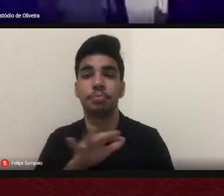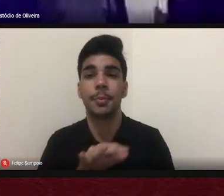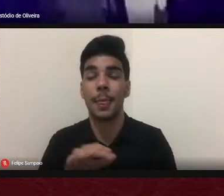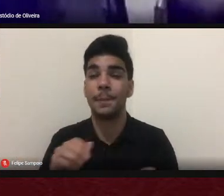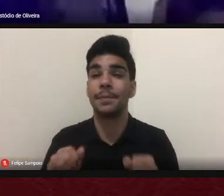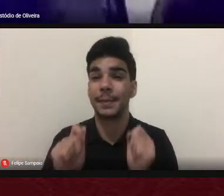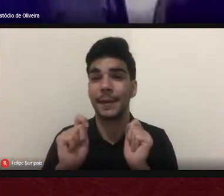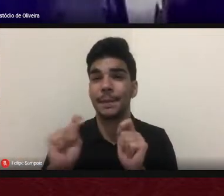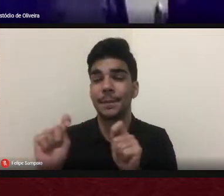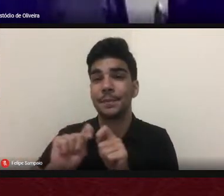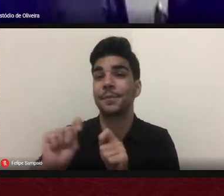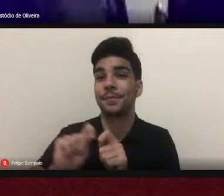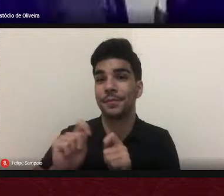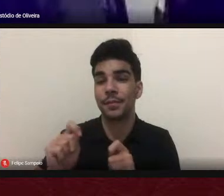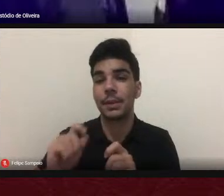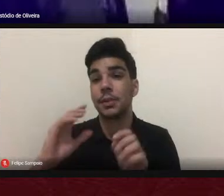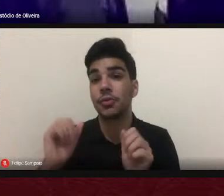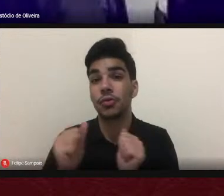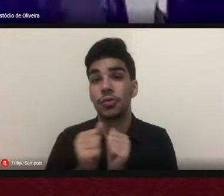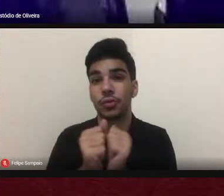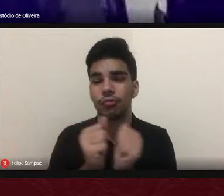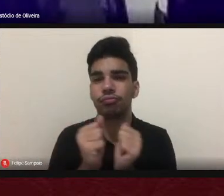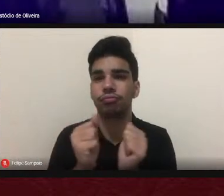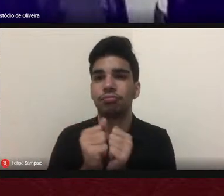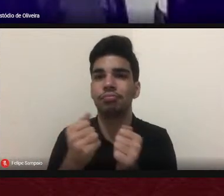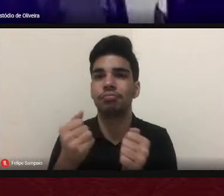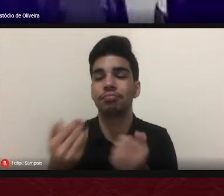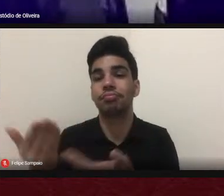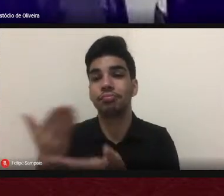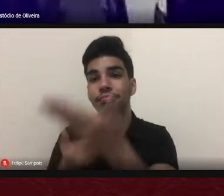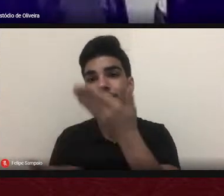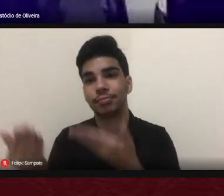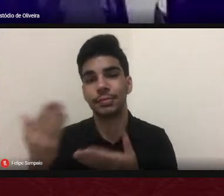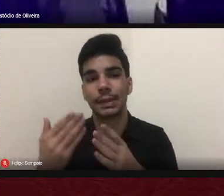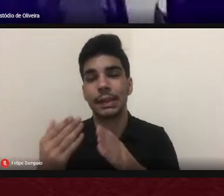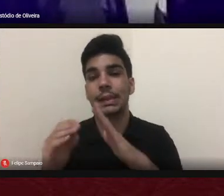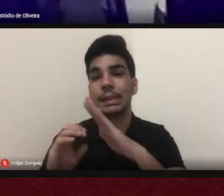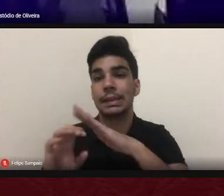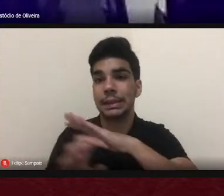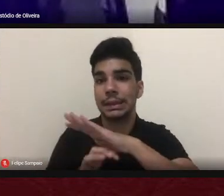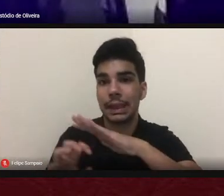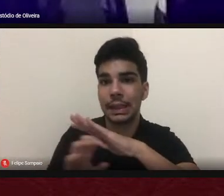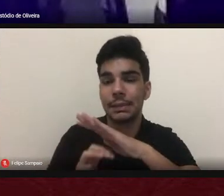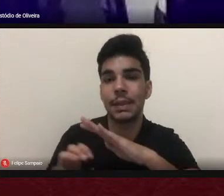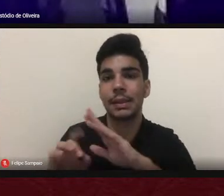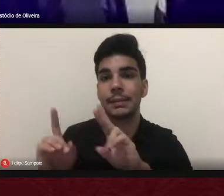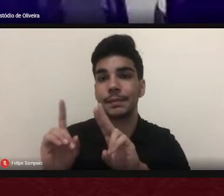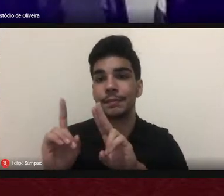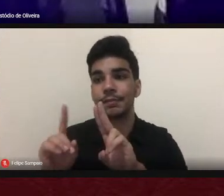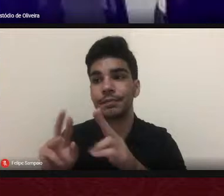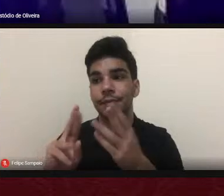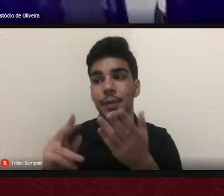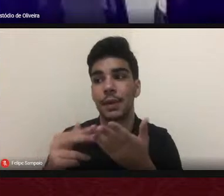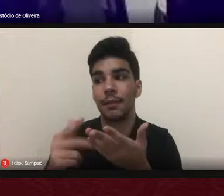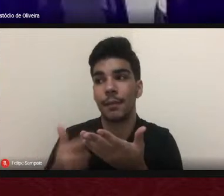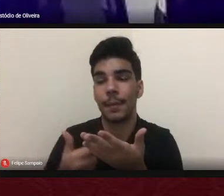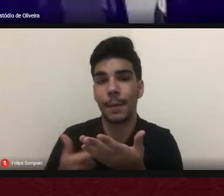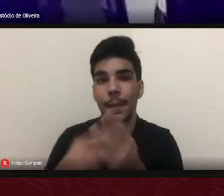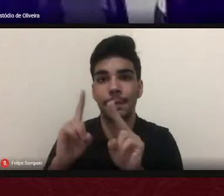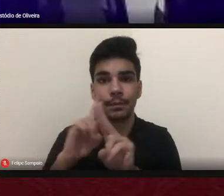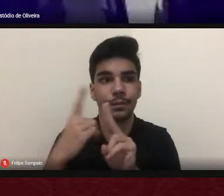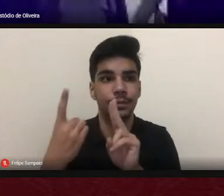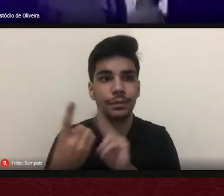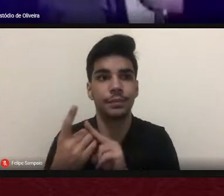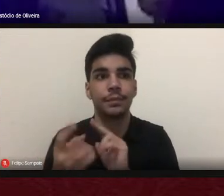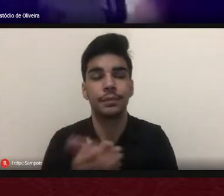da editoração e com isso eu encerro esse agradecimento específico para a editora muito obrigado